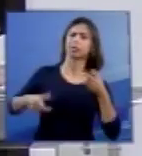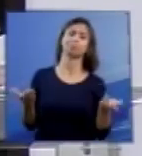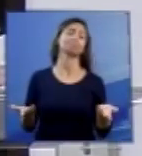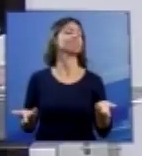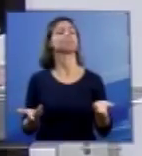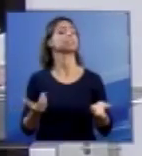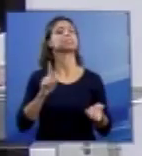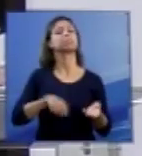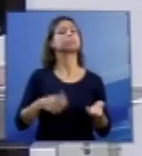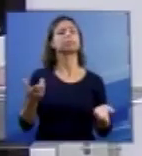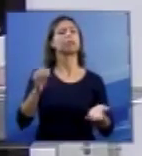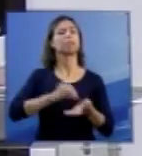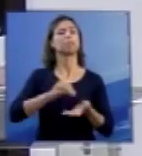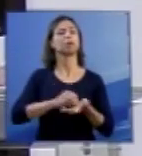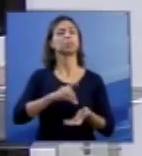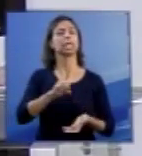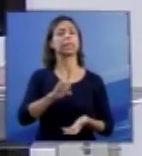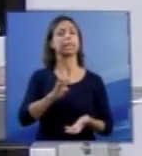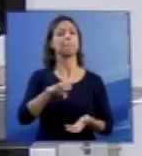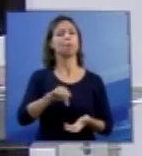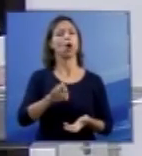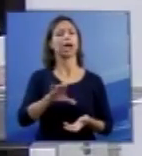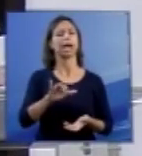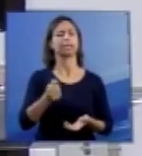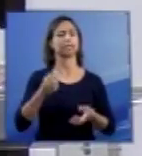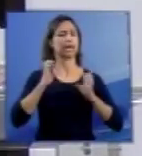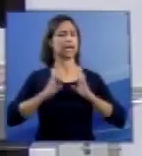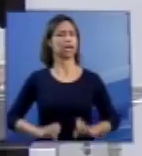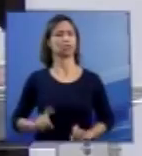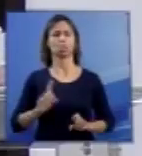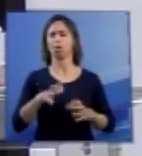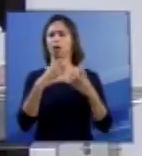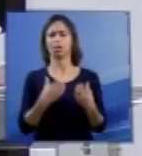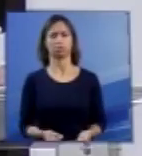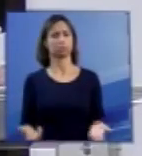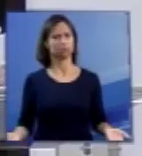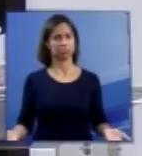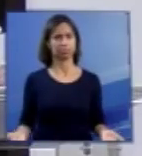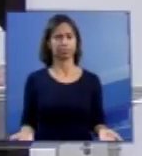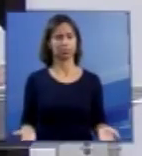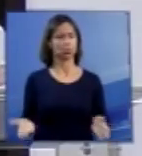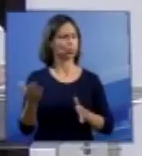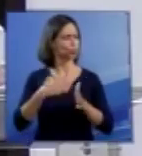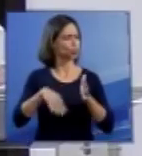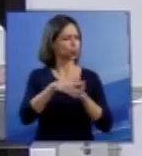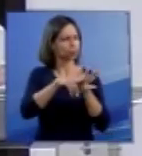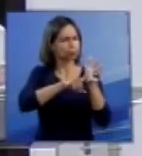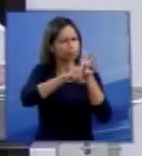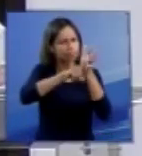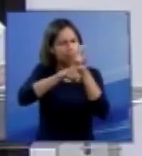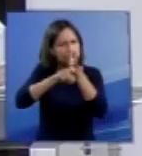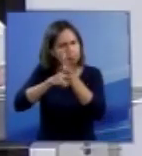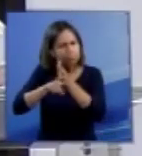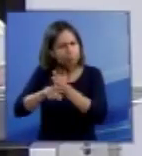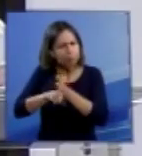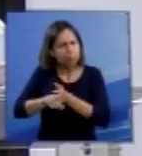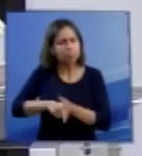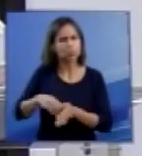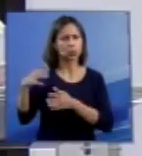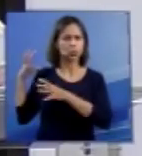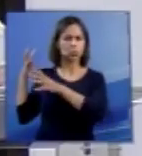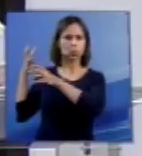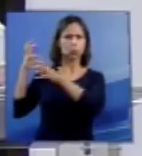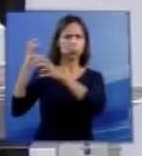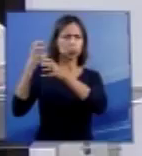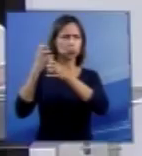antidemocrática e eticamente inaceitável. Em todas as pesquisas realizadas nos últimos anos e